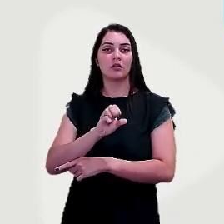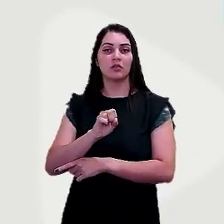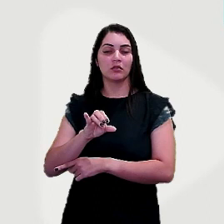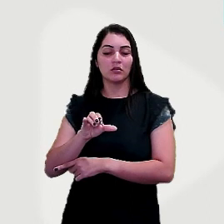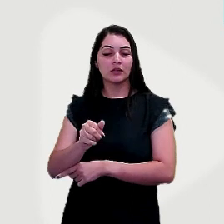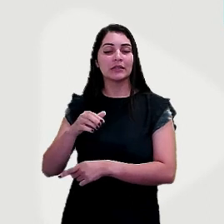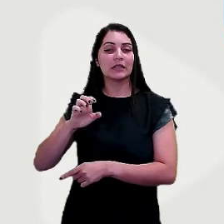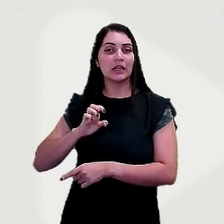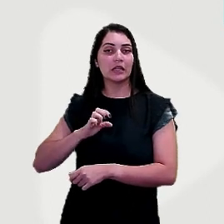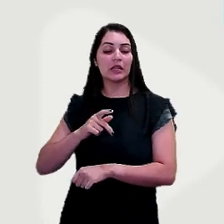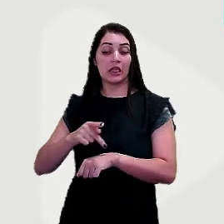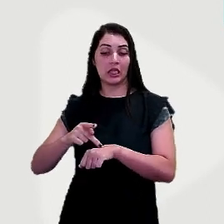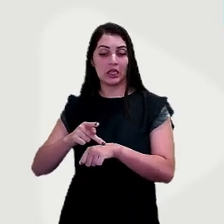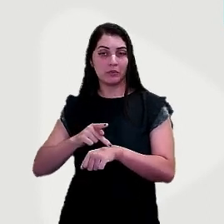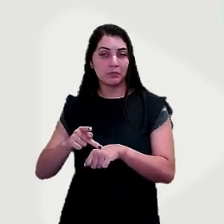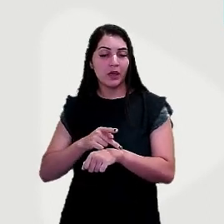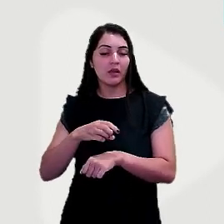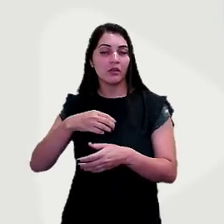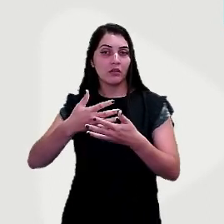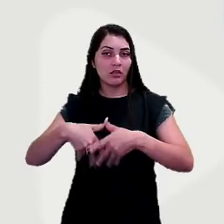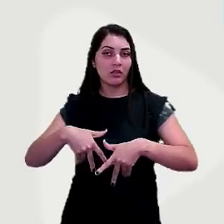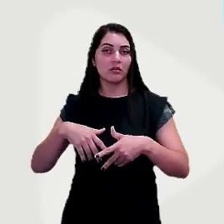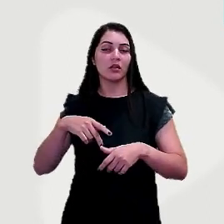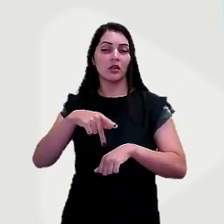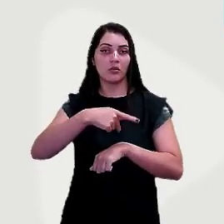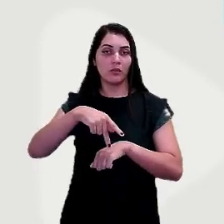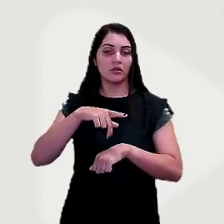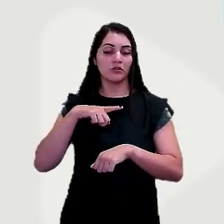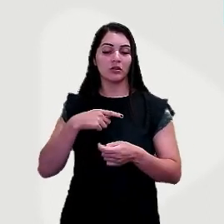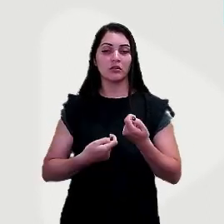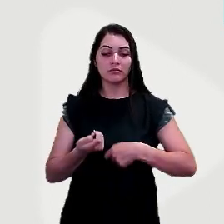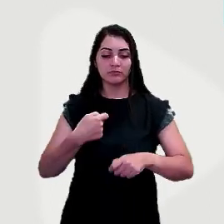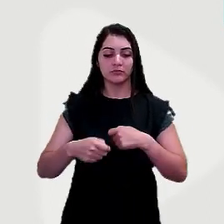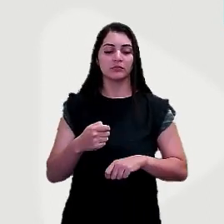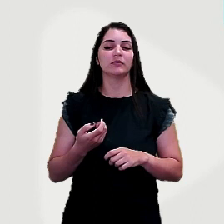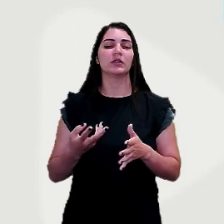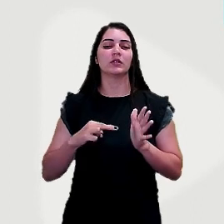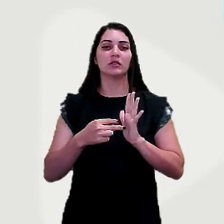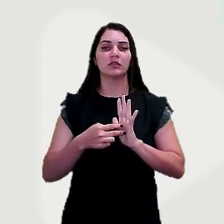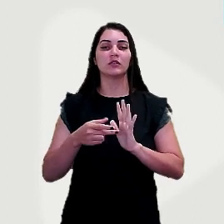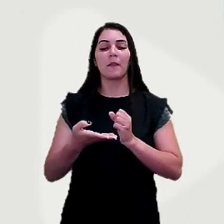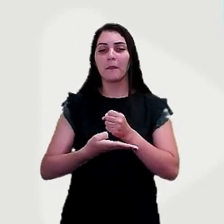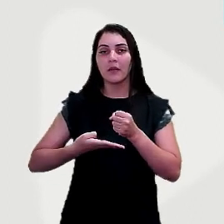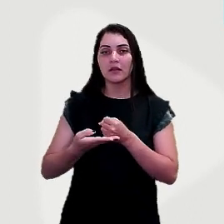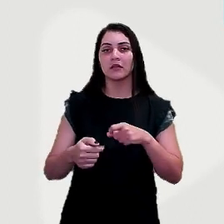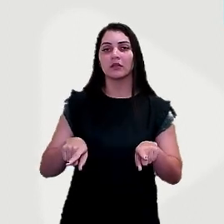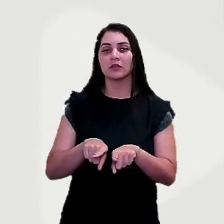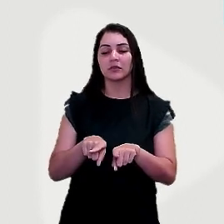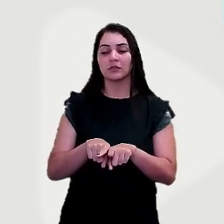mineral também. Então, é um país que tem um potencial econômico, nesse sentido, baseado também na